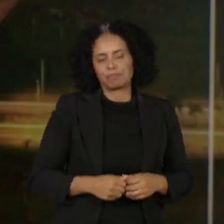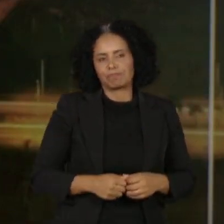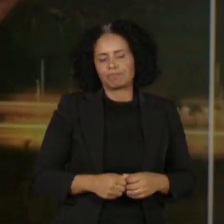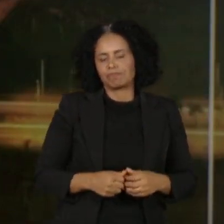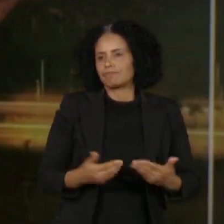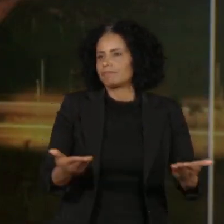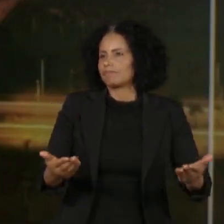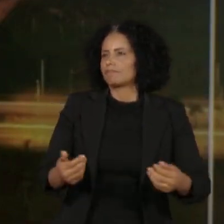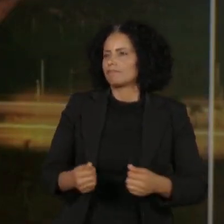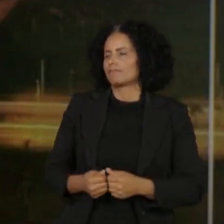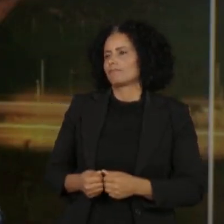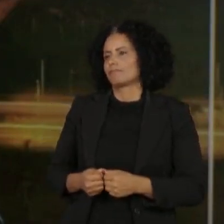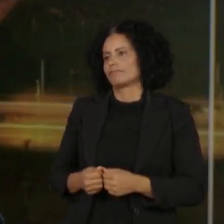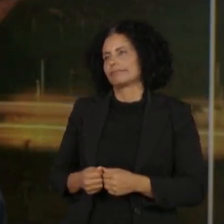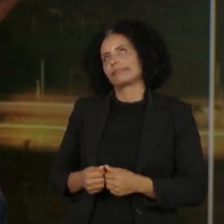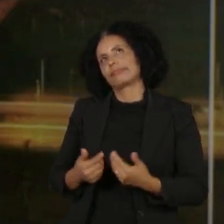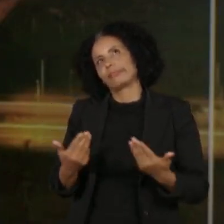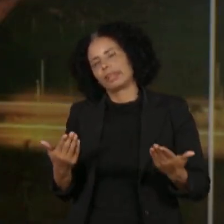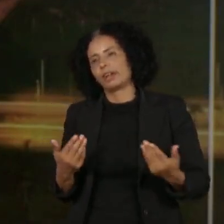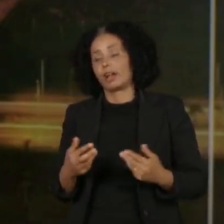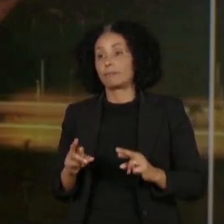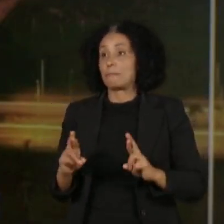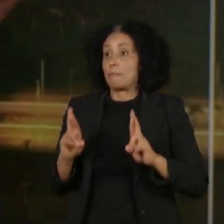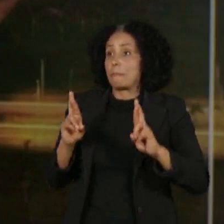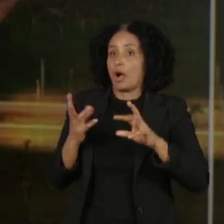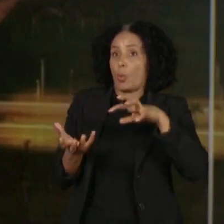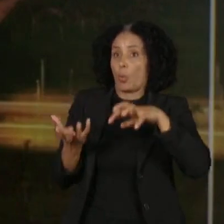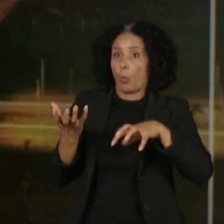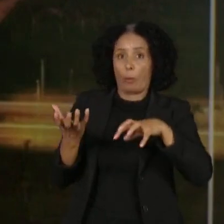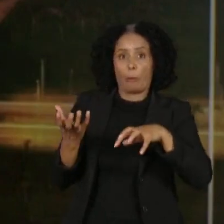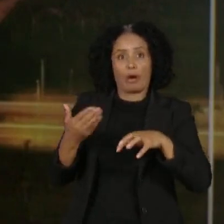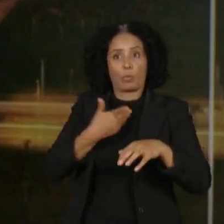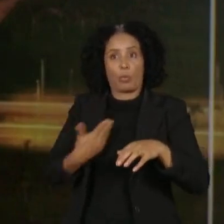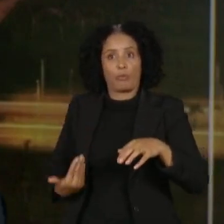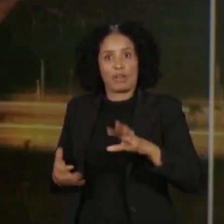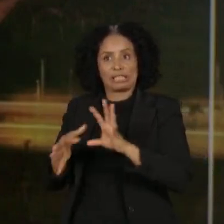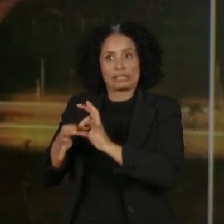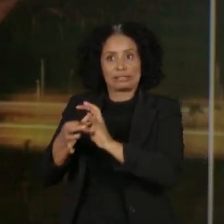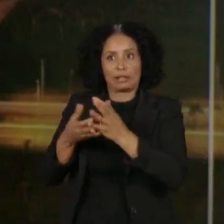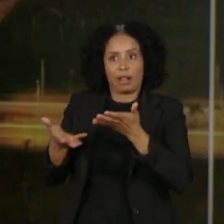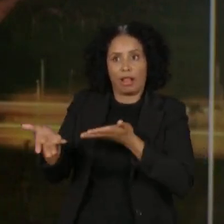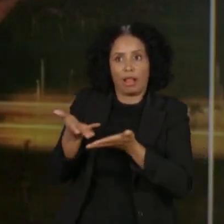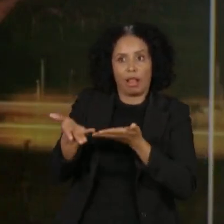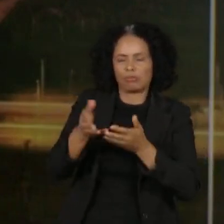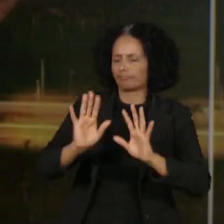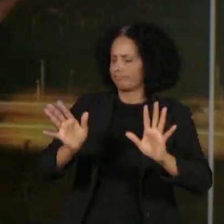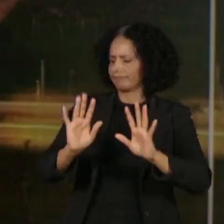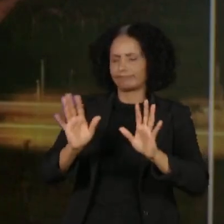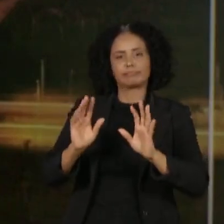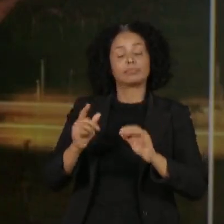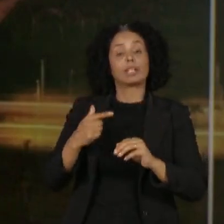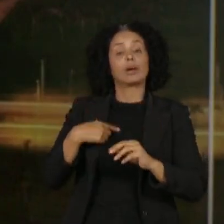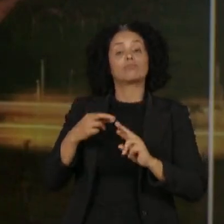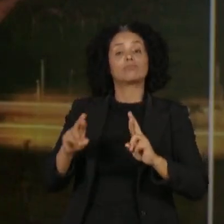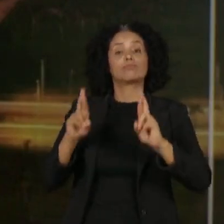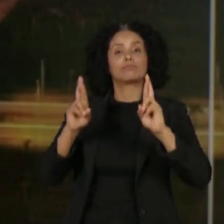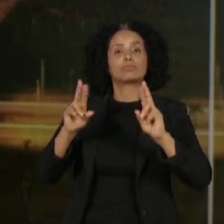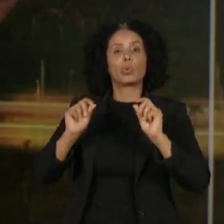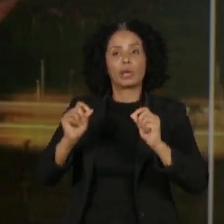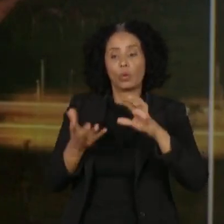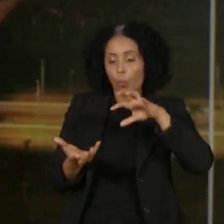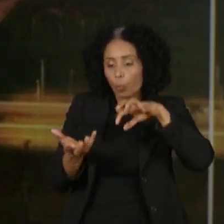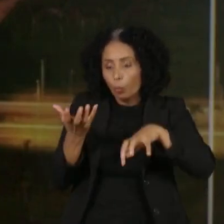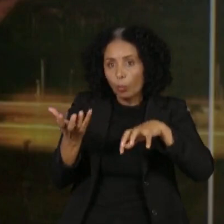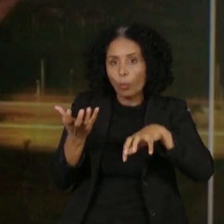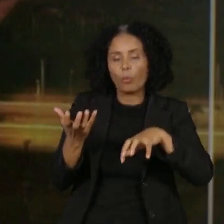Renato, a nossa expectativa não é um congresso colaborativo com o governo, é um congresso colaborativo com o país e acredito que nós temos tudo